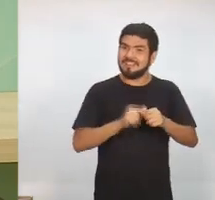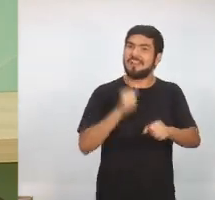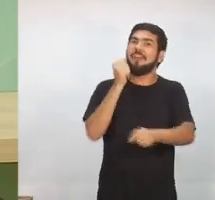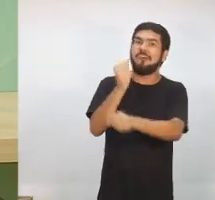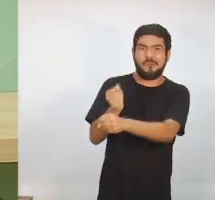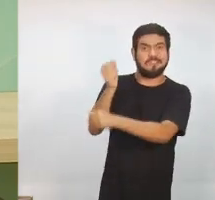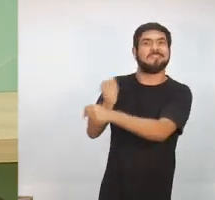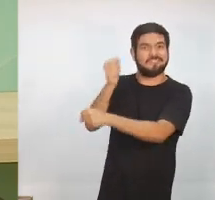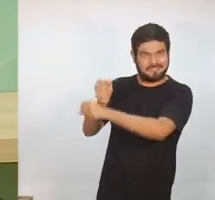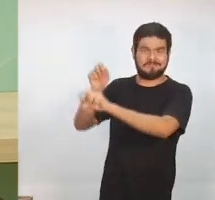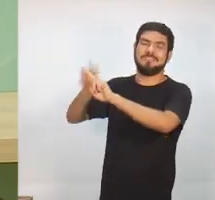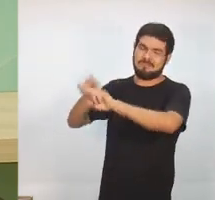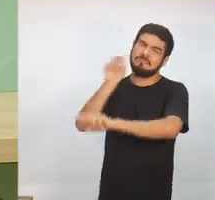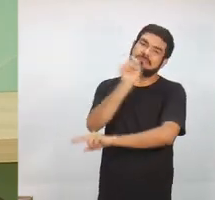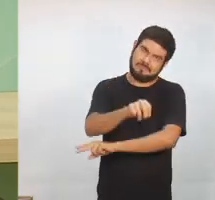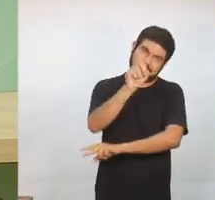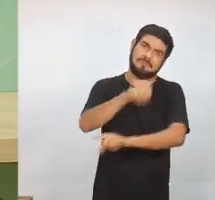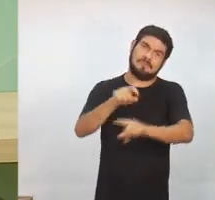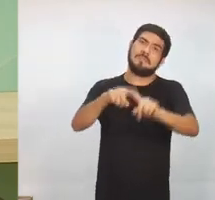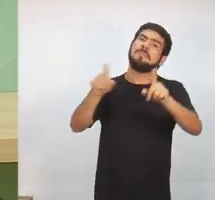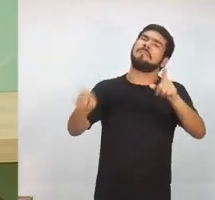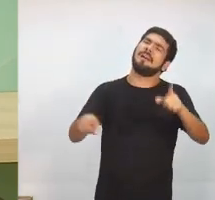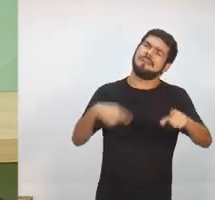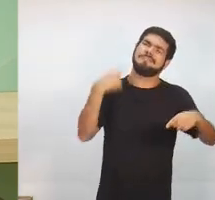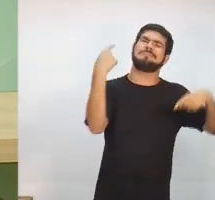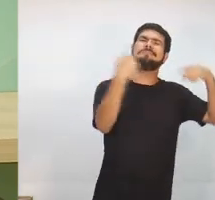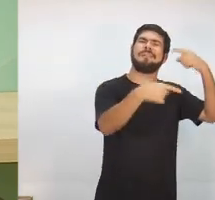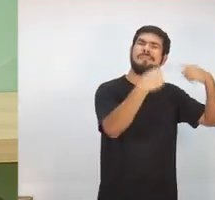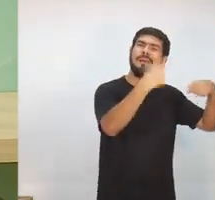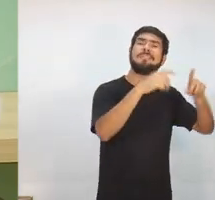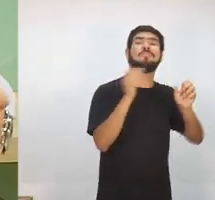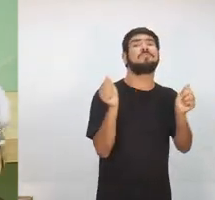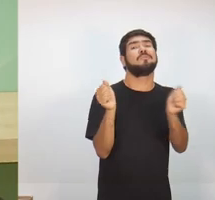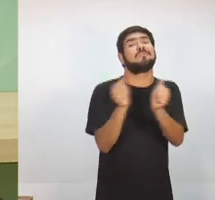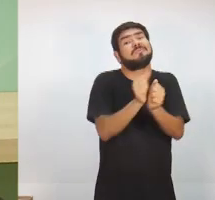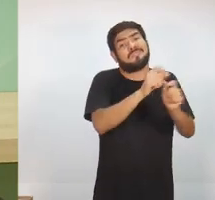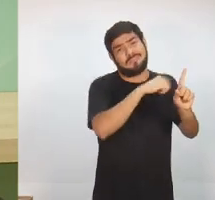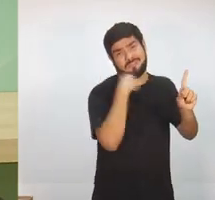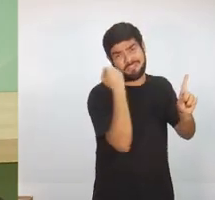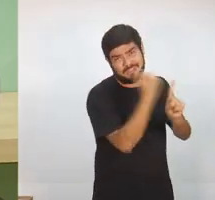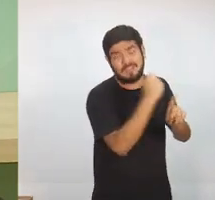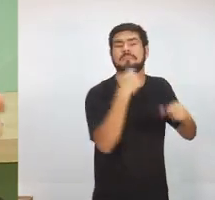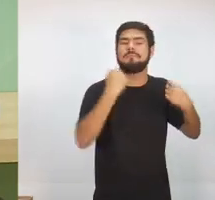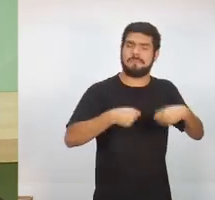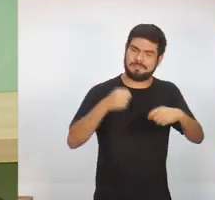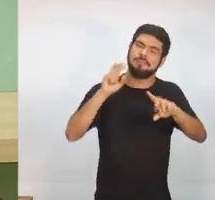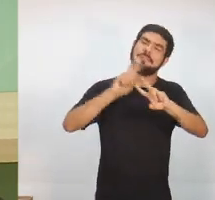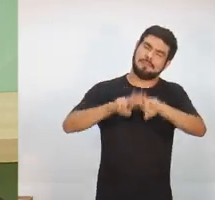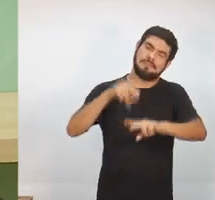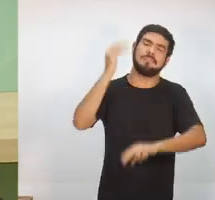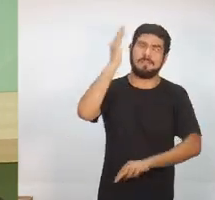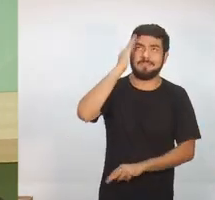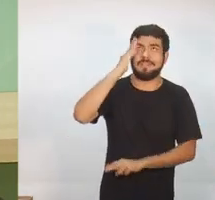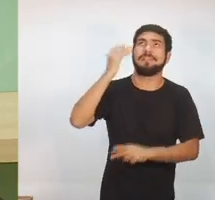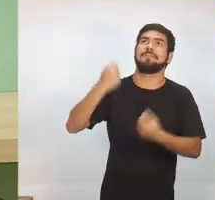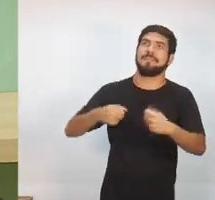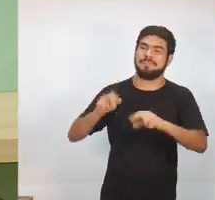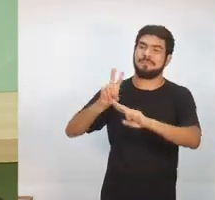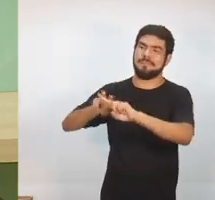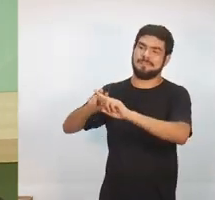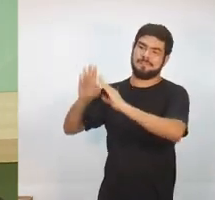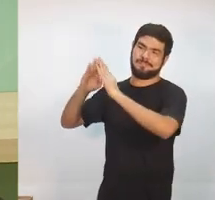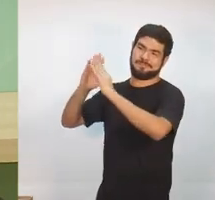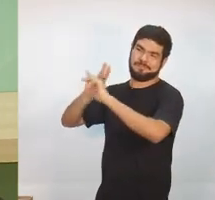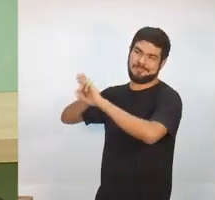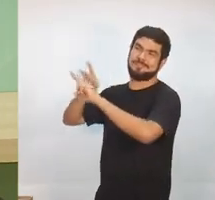presídios. Sim. Mas é um debate que vamos travar com a sociedade. É necessário mais presídios? É necessário mais presídios. Mas temos que